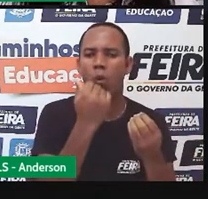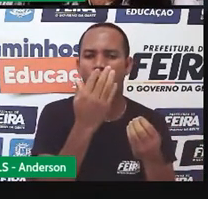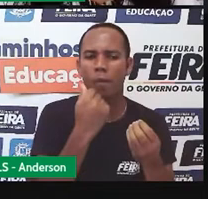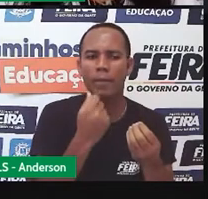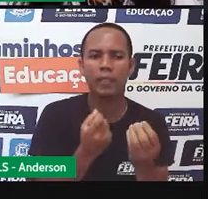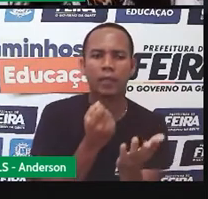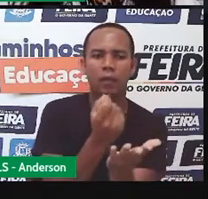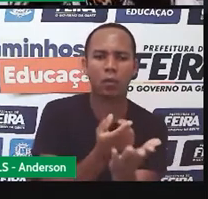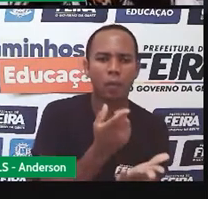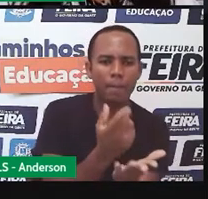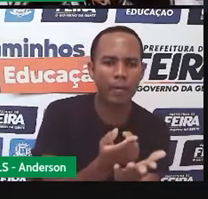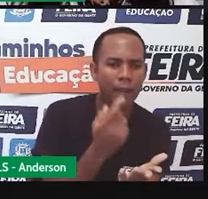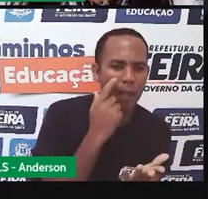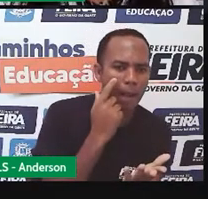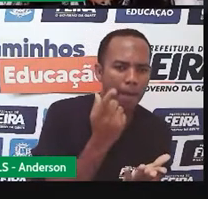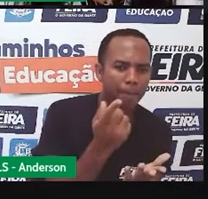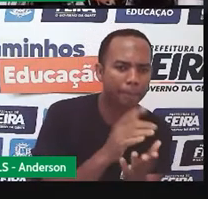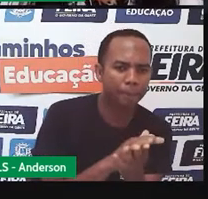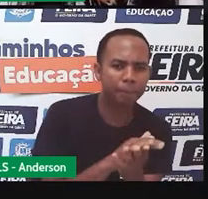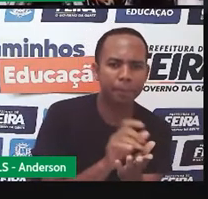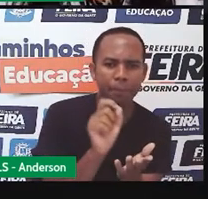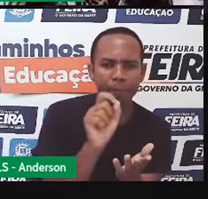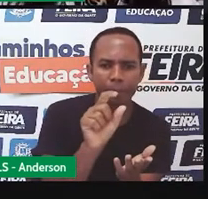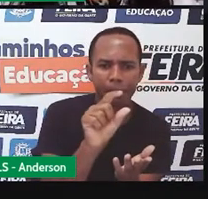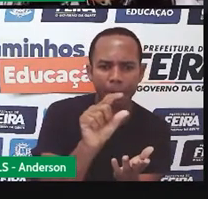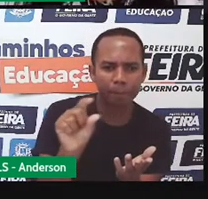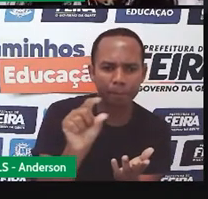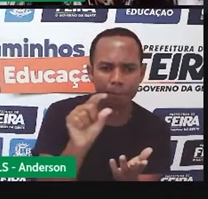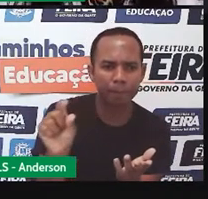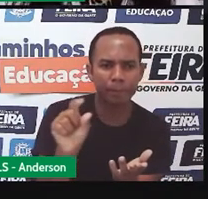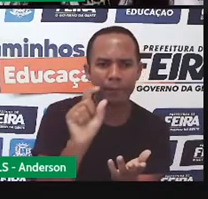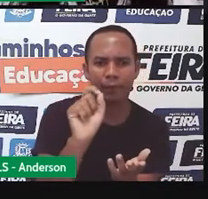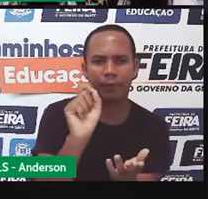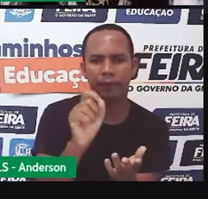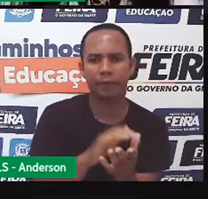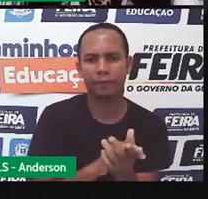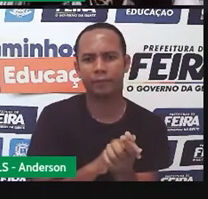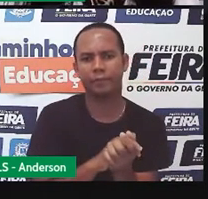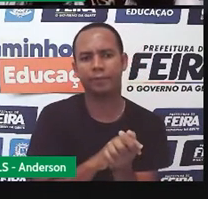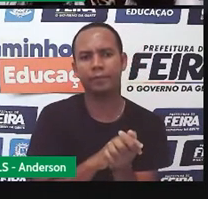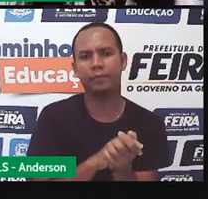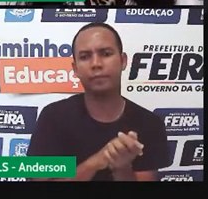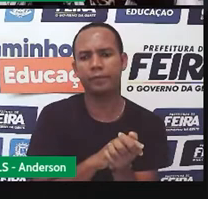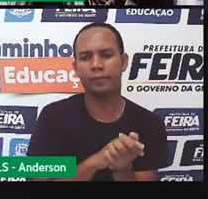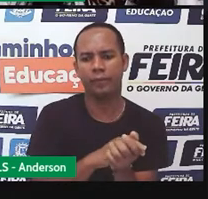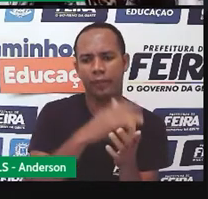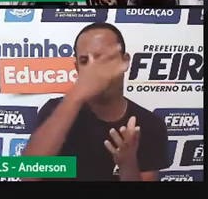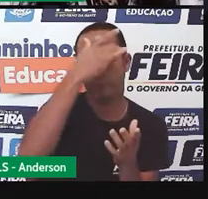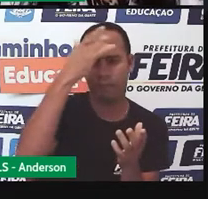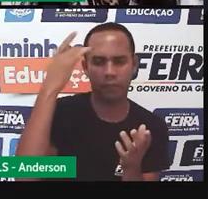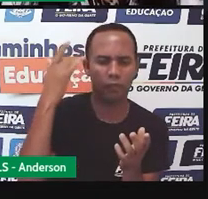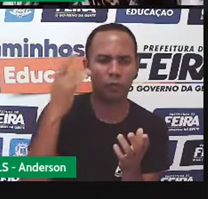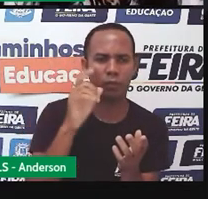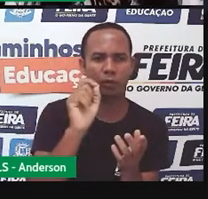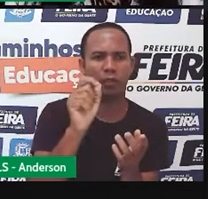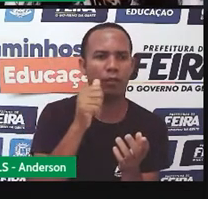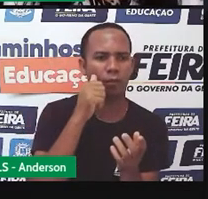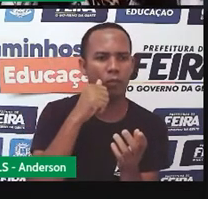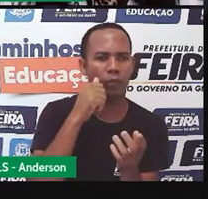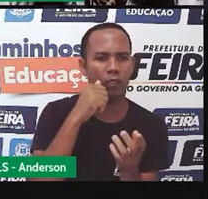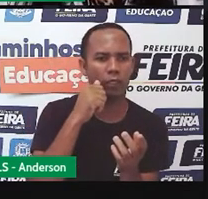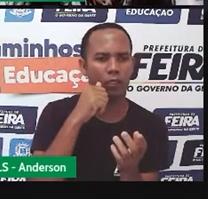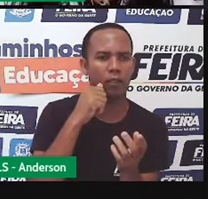veiculou essa reportagem. E aqui tem a Lídia. A professora e ativista Patrícia